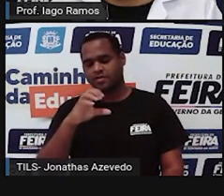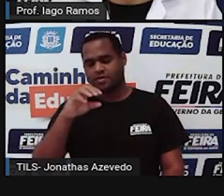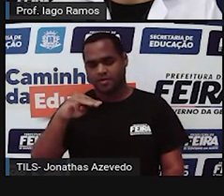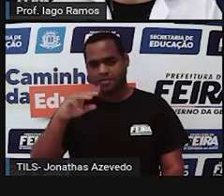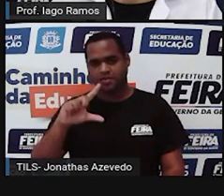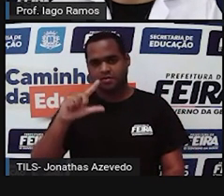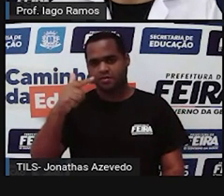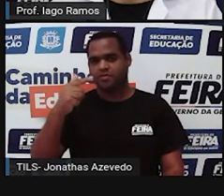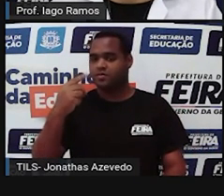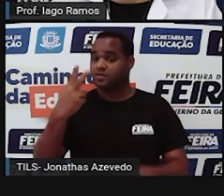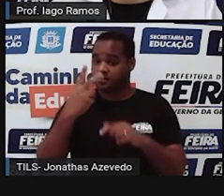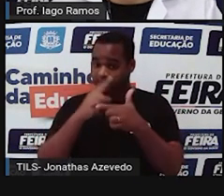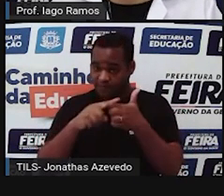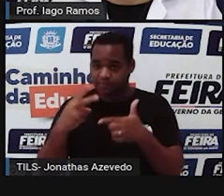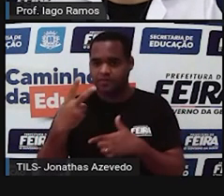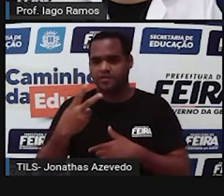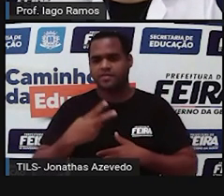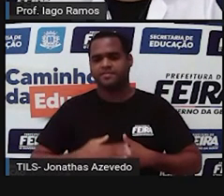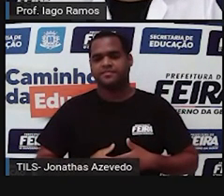por 2. Ok?